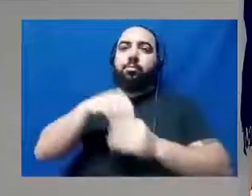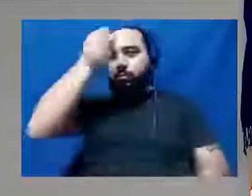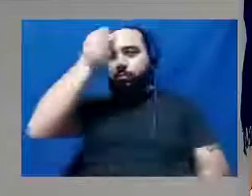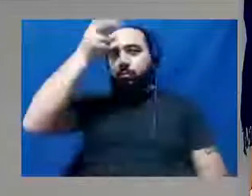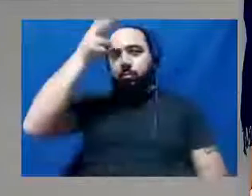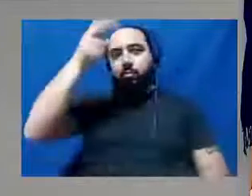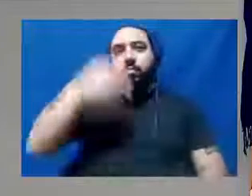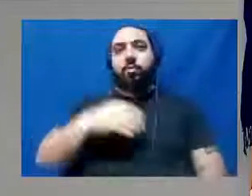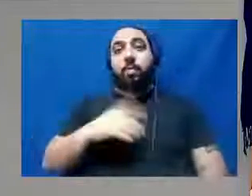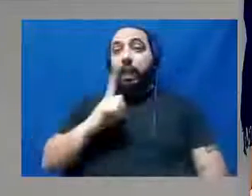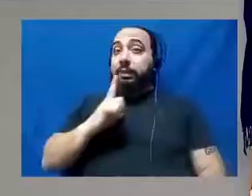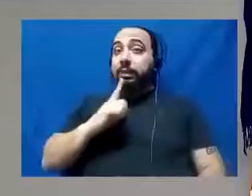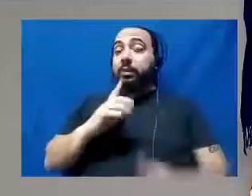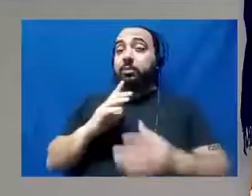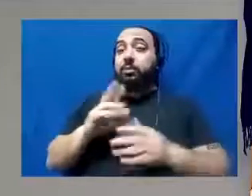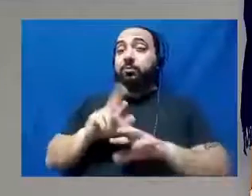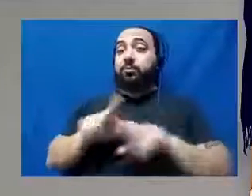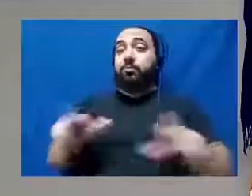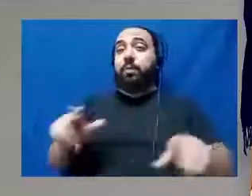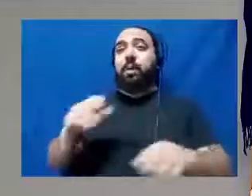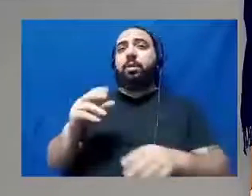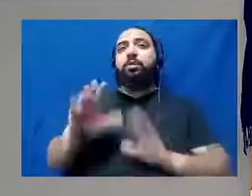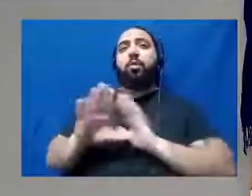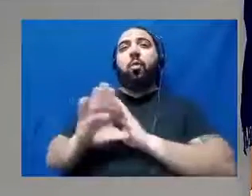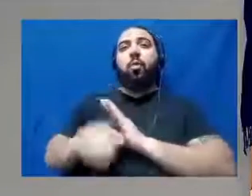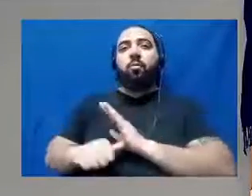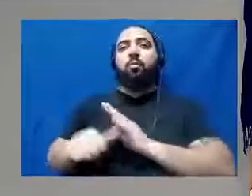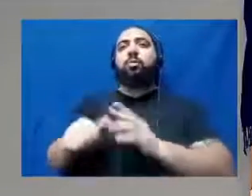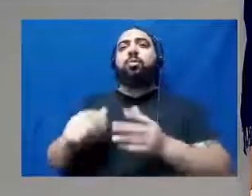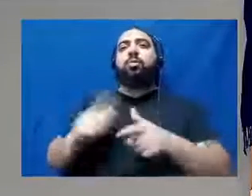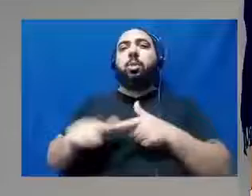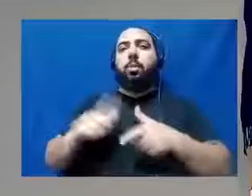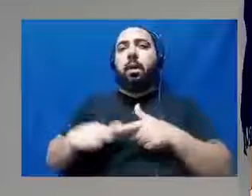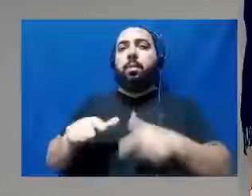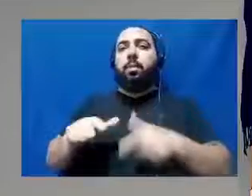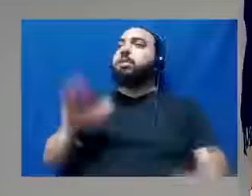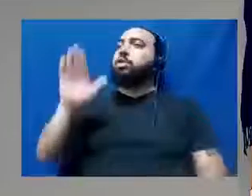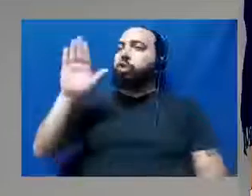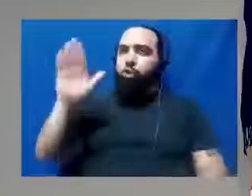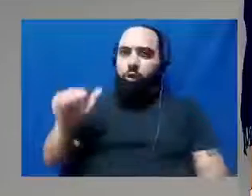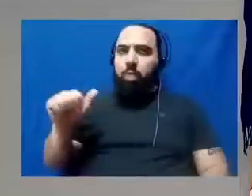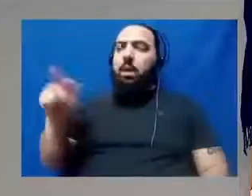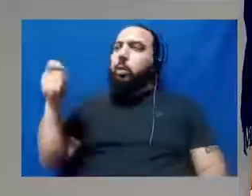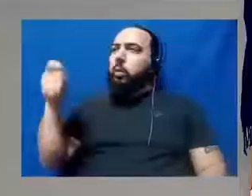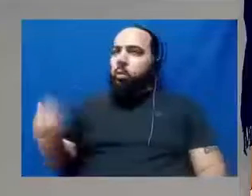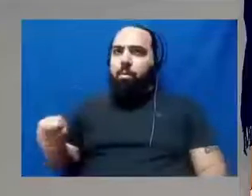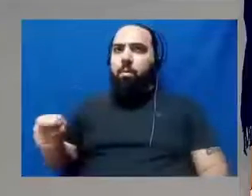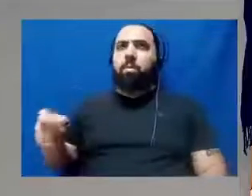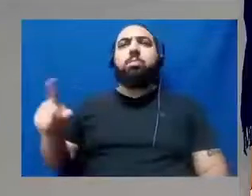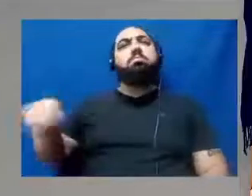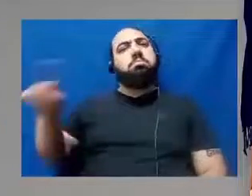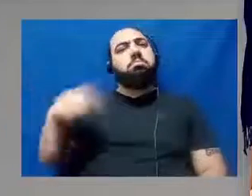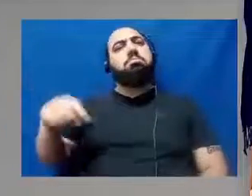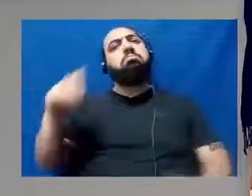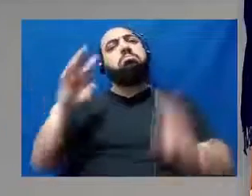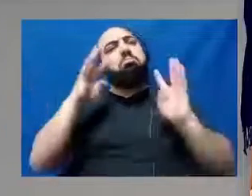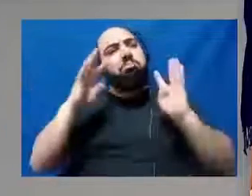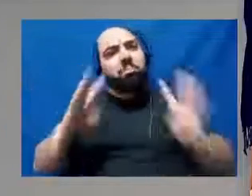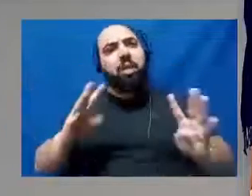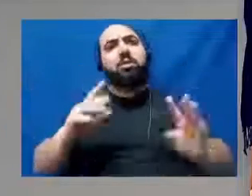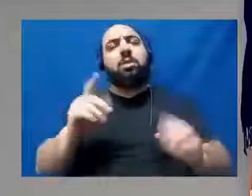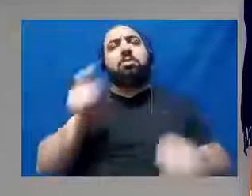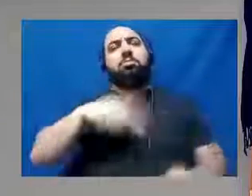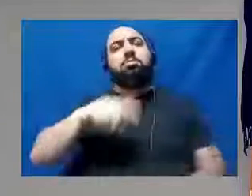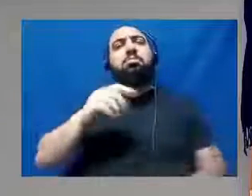presidente, vereador Willer, quando nós temos vários furtos, vários problemas, nós aqui chamamos, nós os cobramos e eles fazem o possível para nos atender.